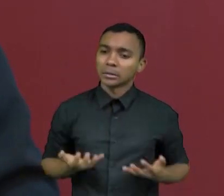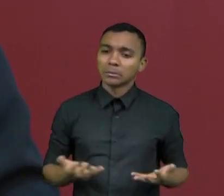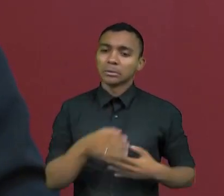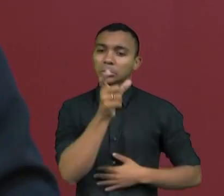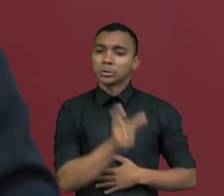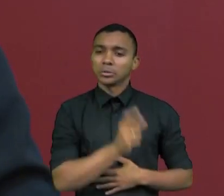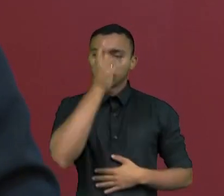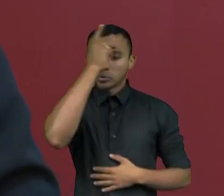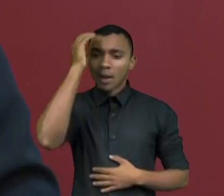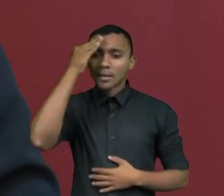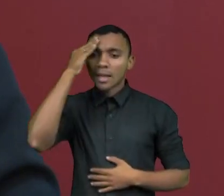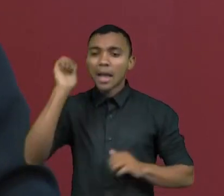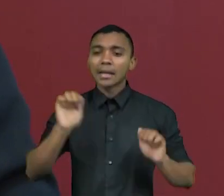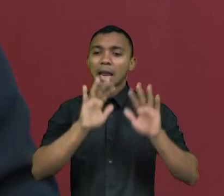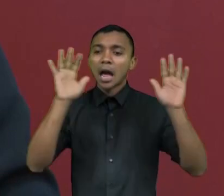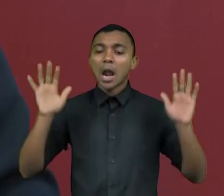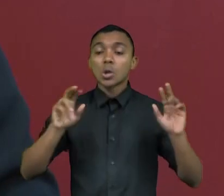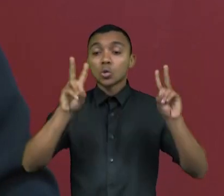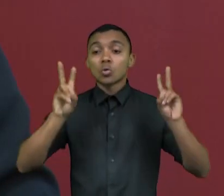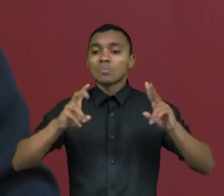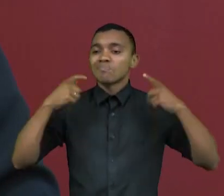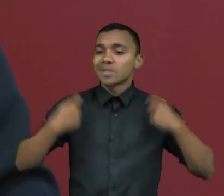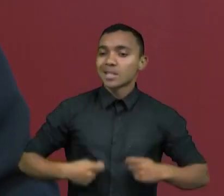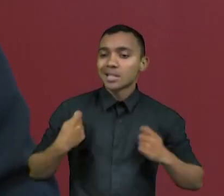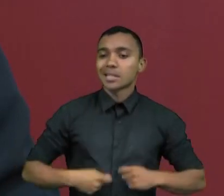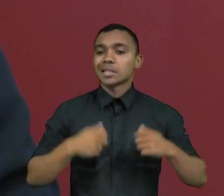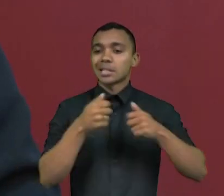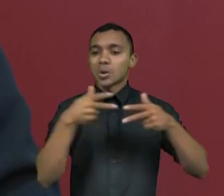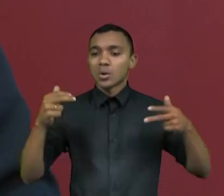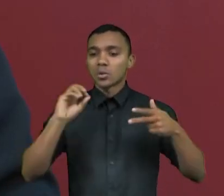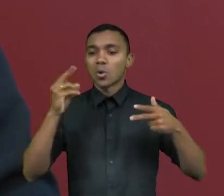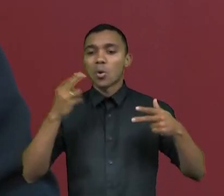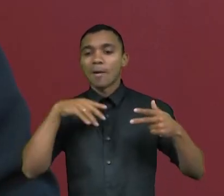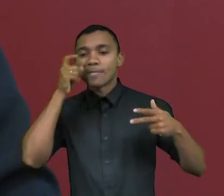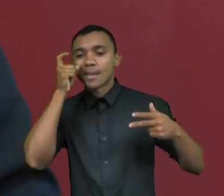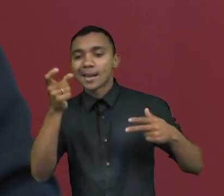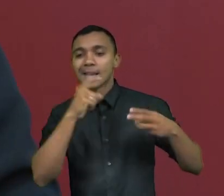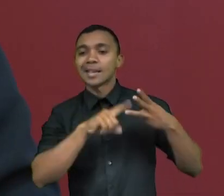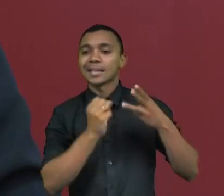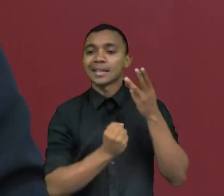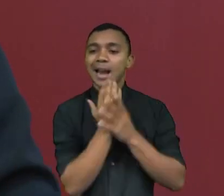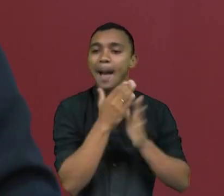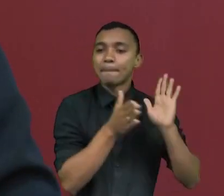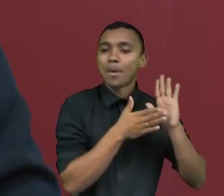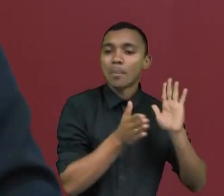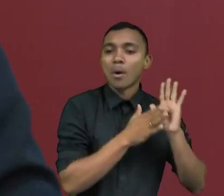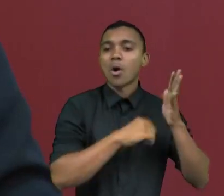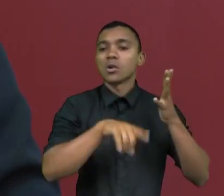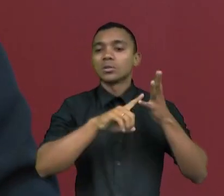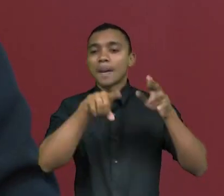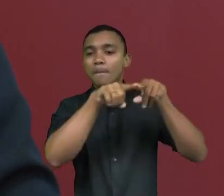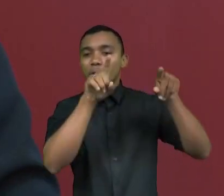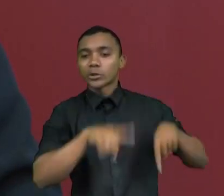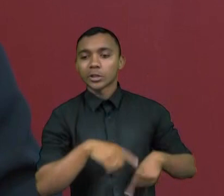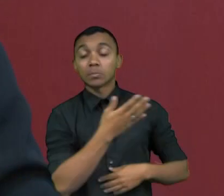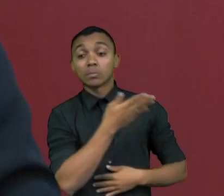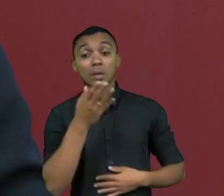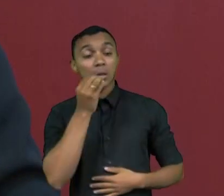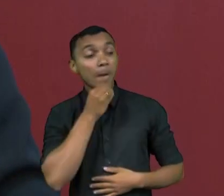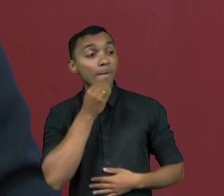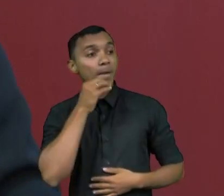compreendam quais são as principais necessidades, os principais desejos, apresentem propostas, projetos que sejam mais